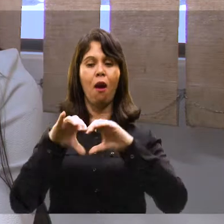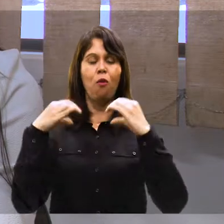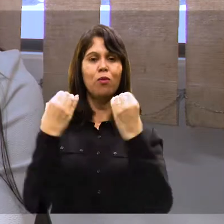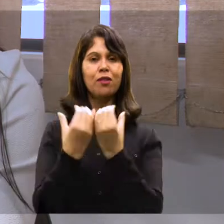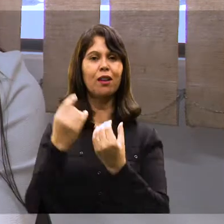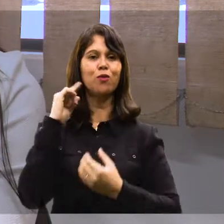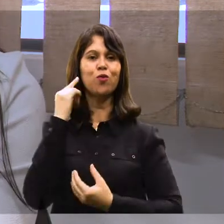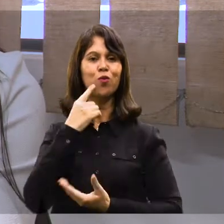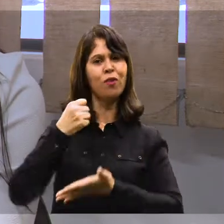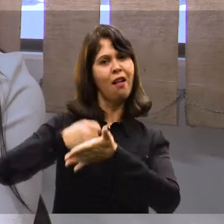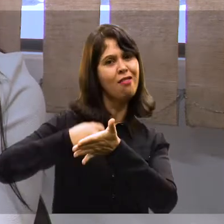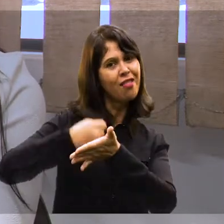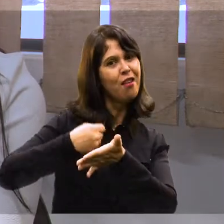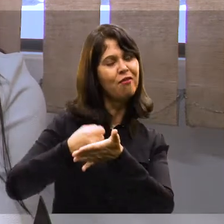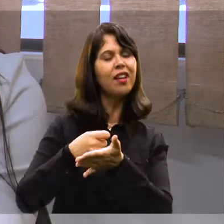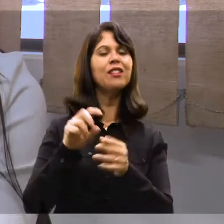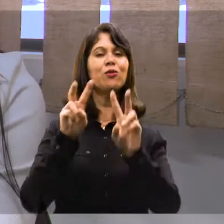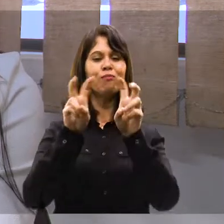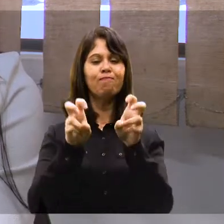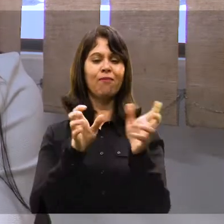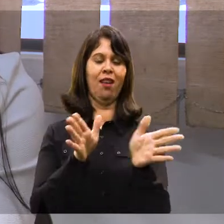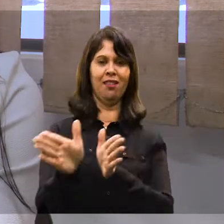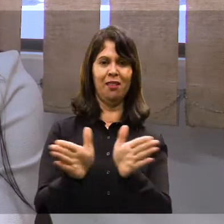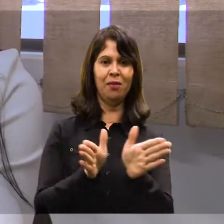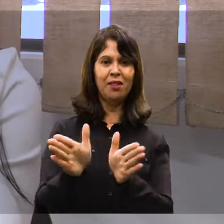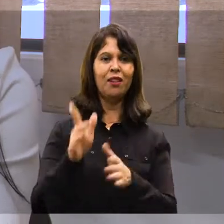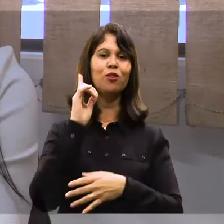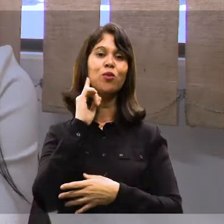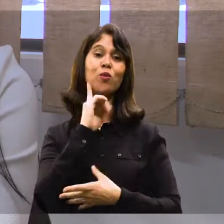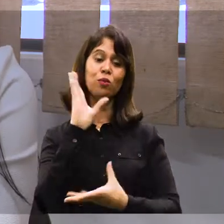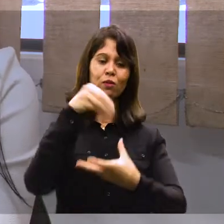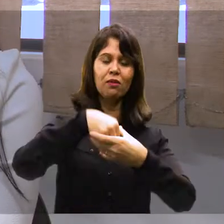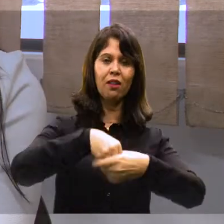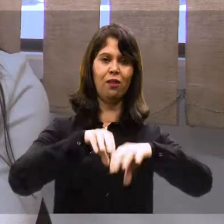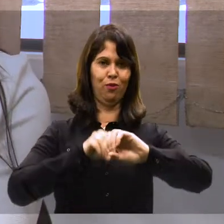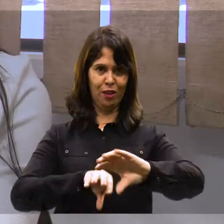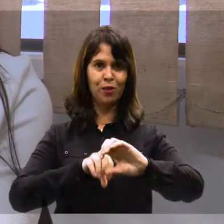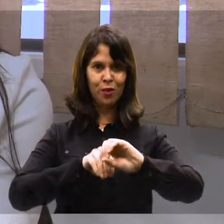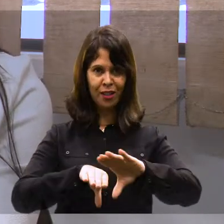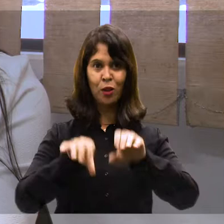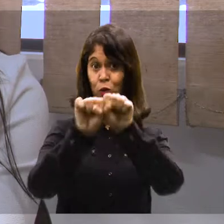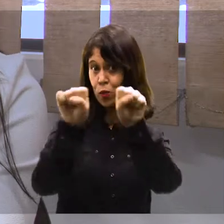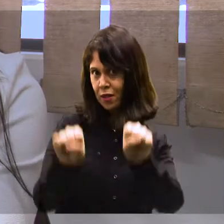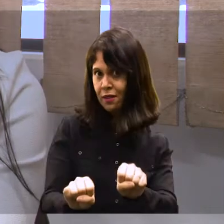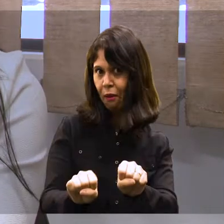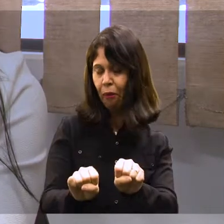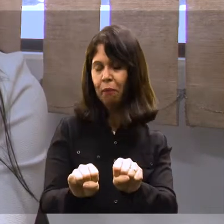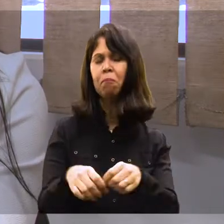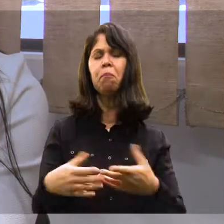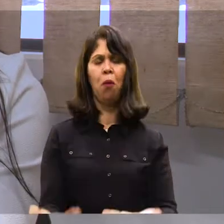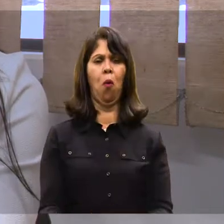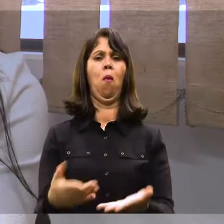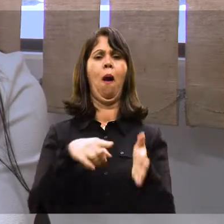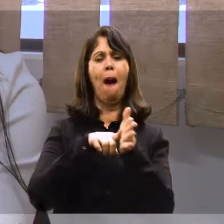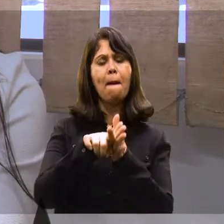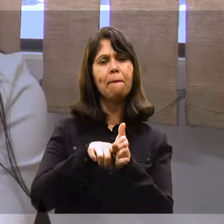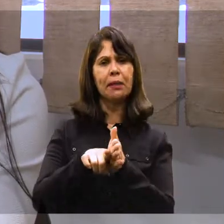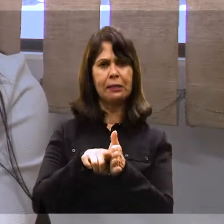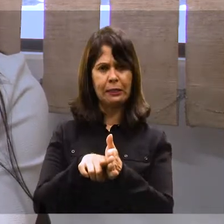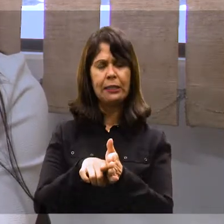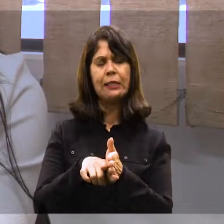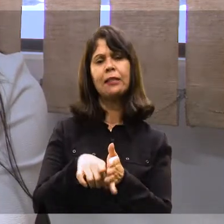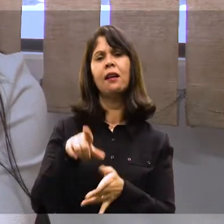comunidades surdas que defendido em relação à acessibilidade de surdos ao sistema educacional. Essa